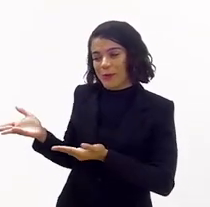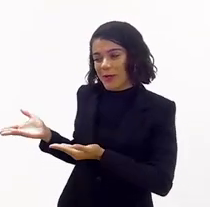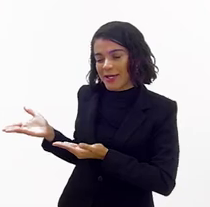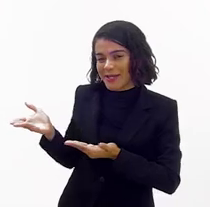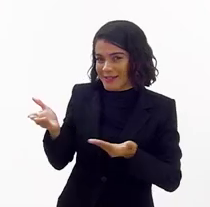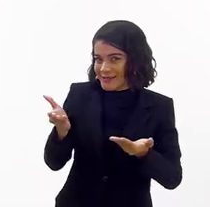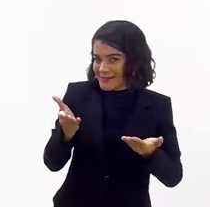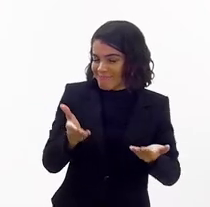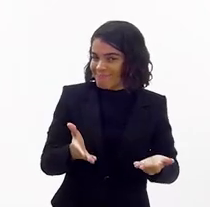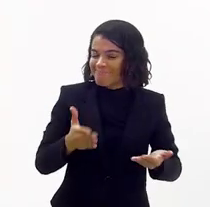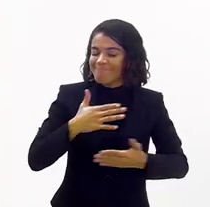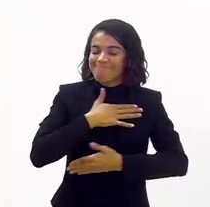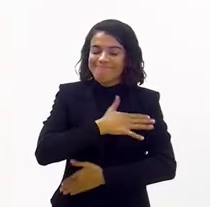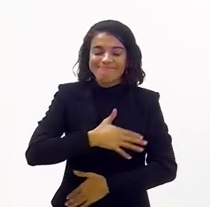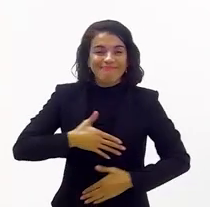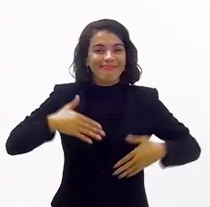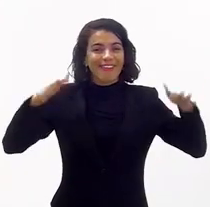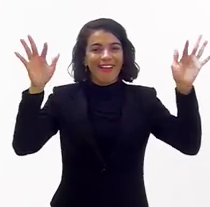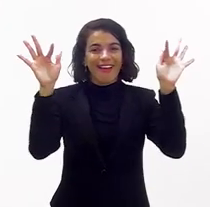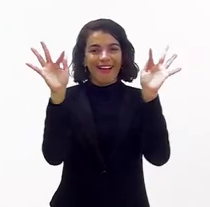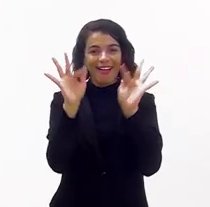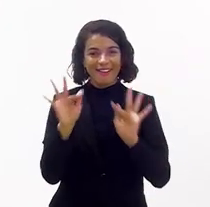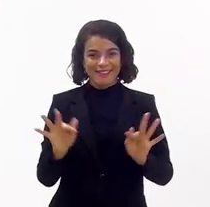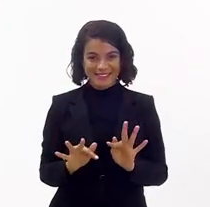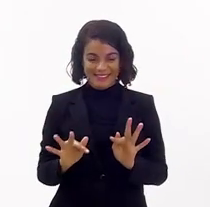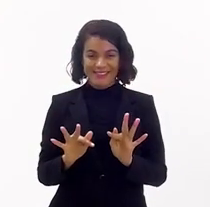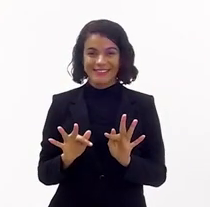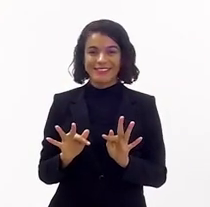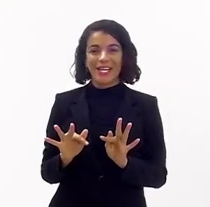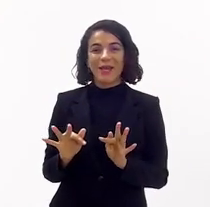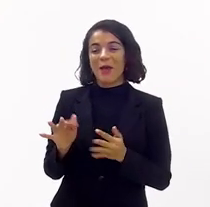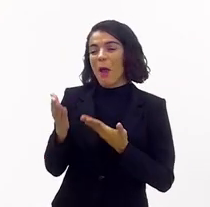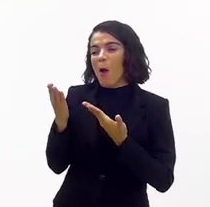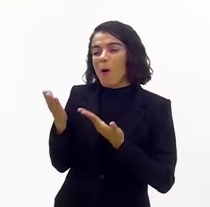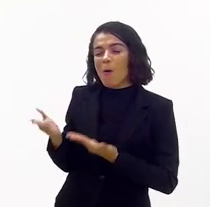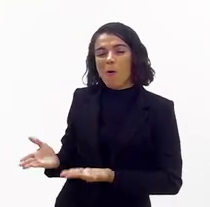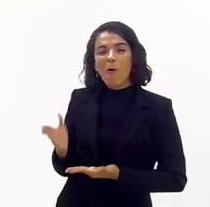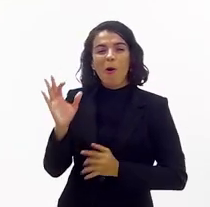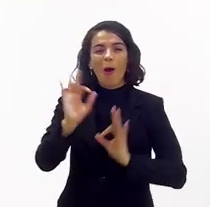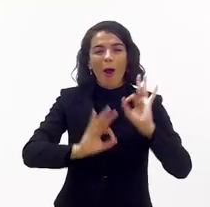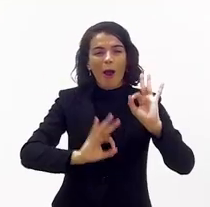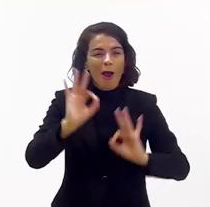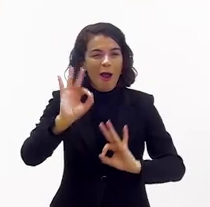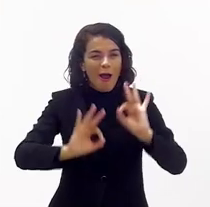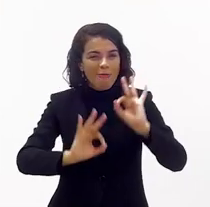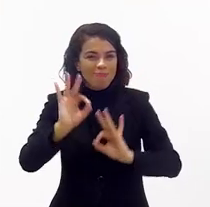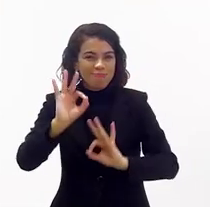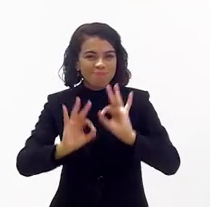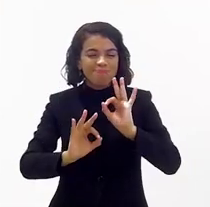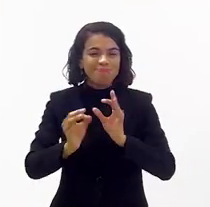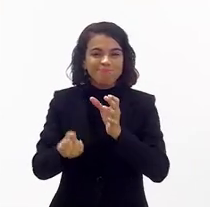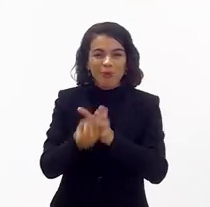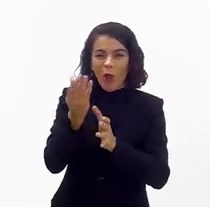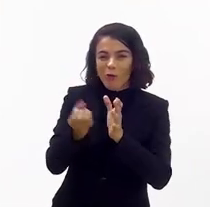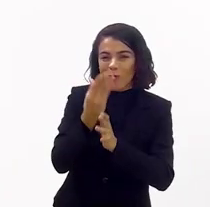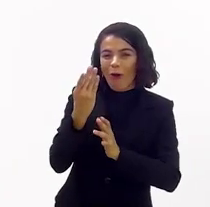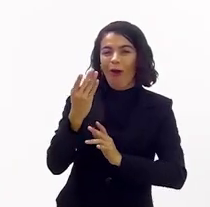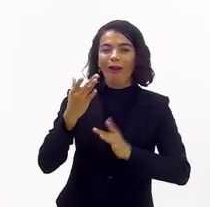estou recebendo aqui com muita alegria um grande produtor de teatro,